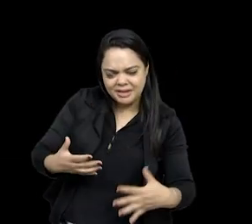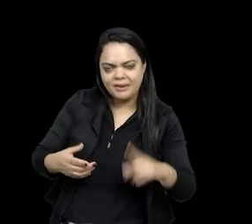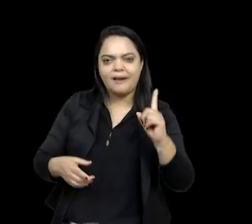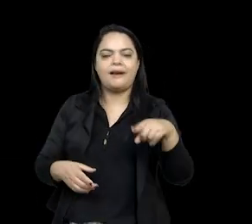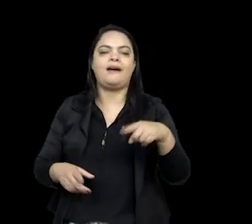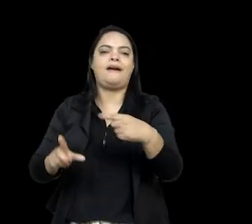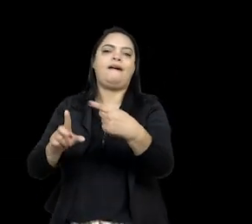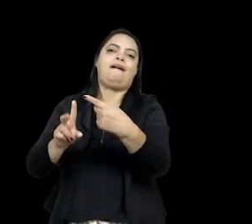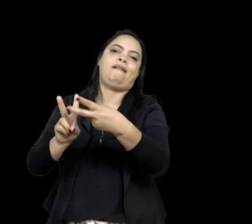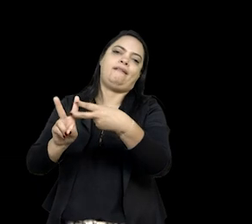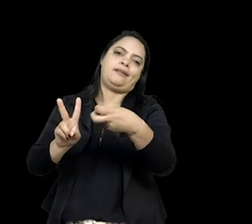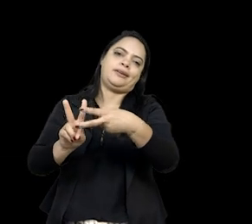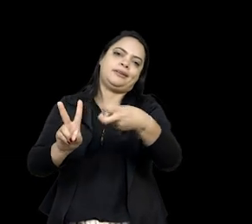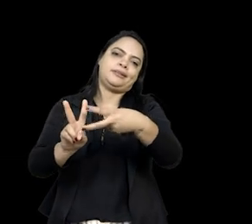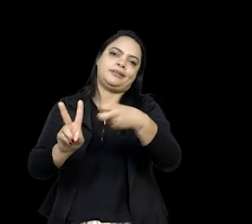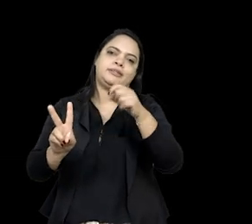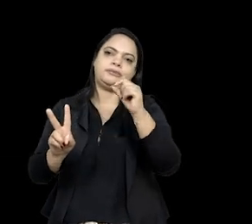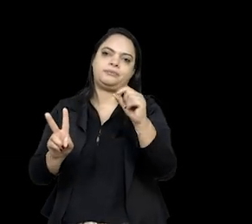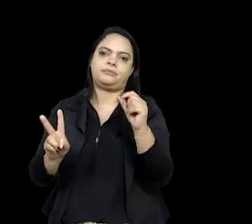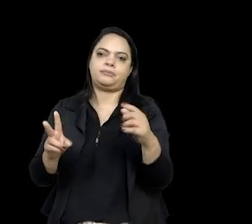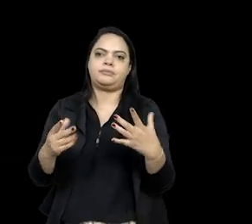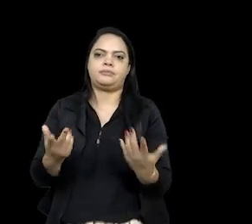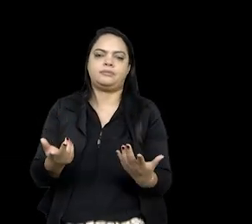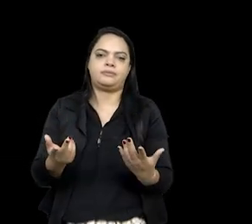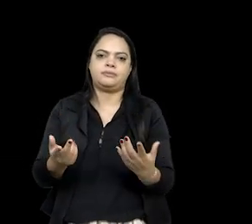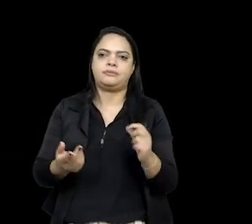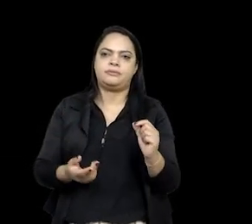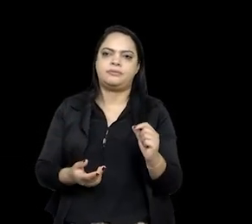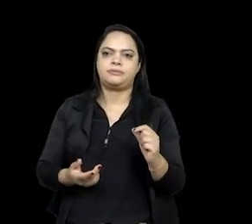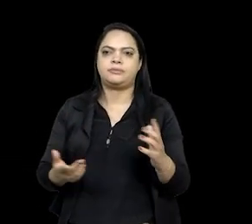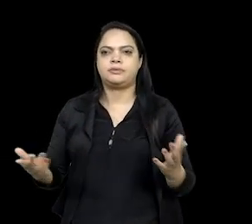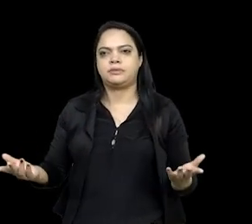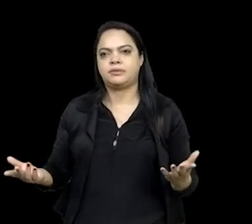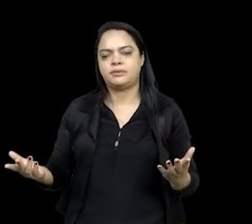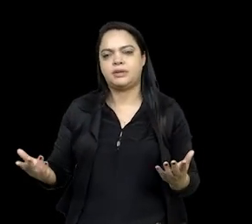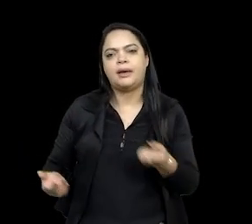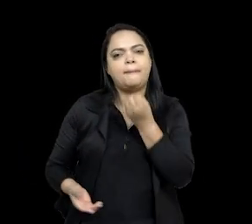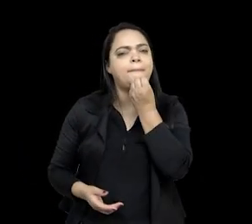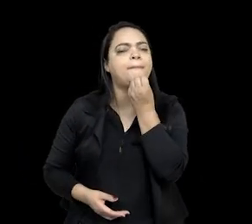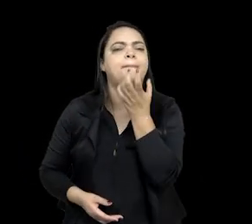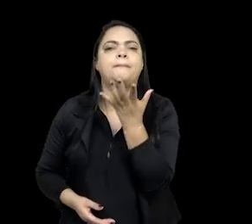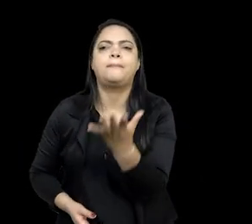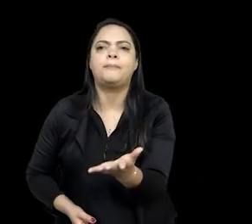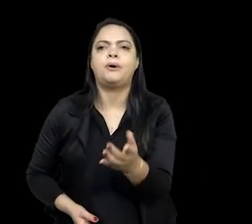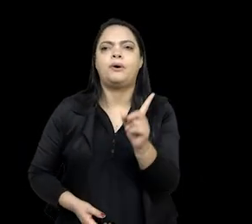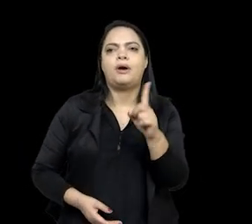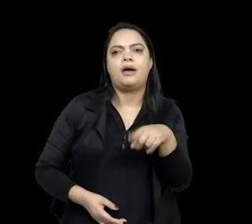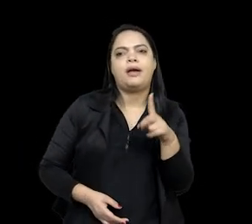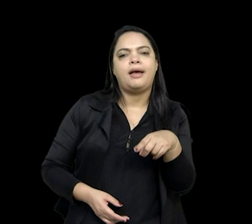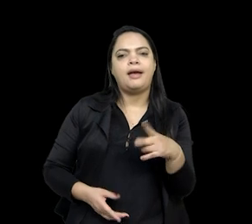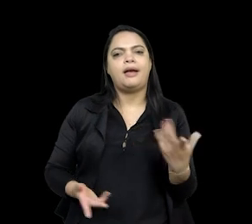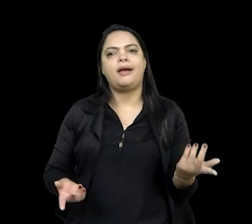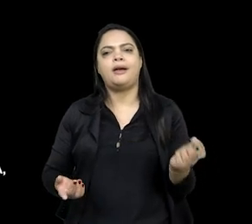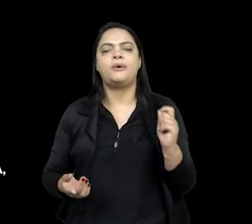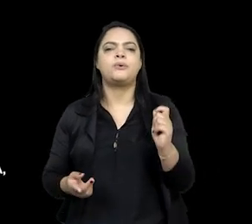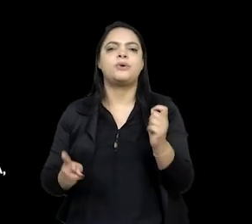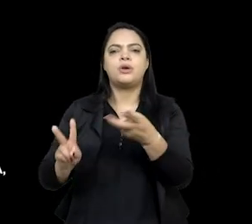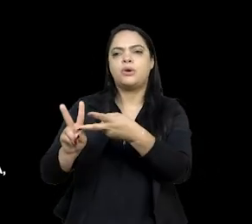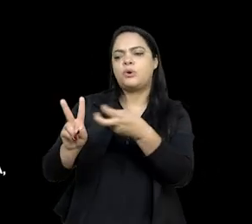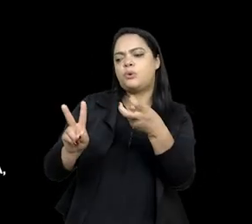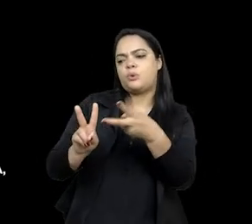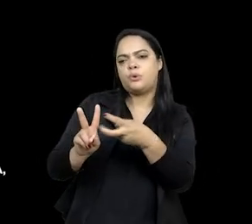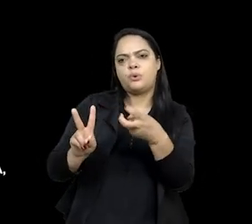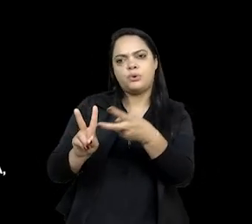índio que ele é o idealizado, está notado, ele é bom, ele é aliado, ele é o indígena que é